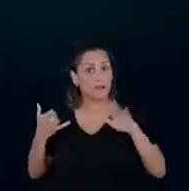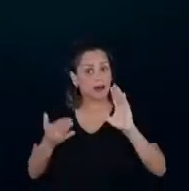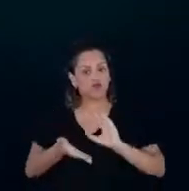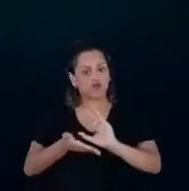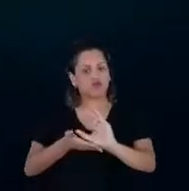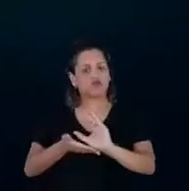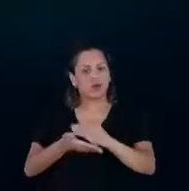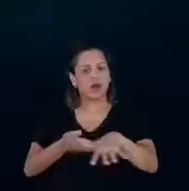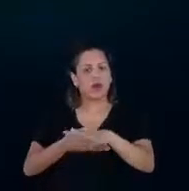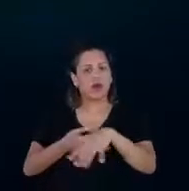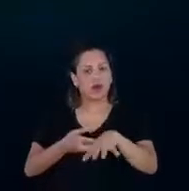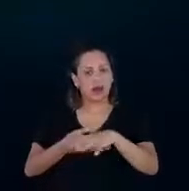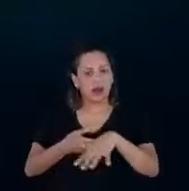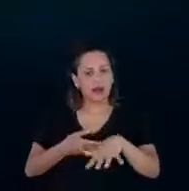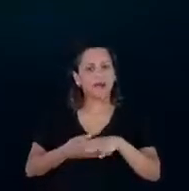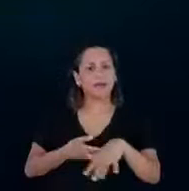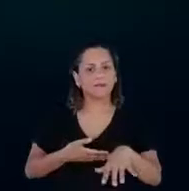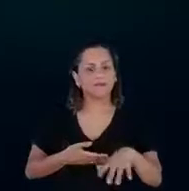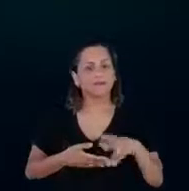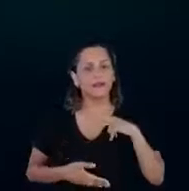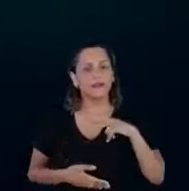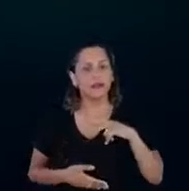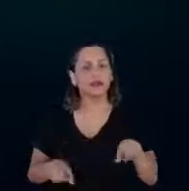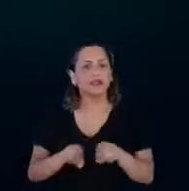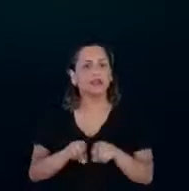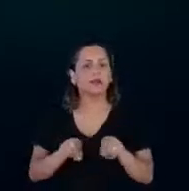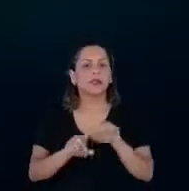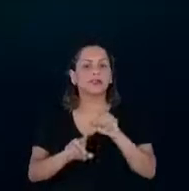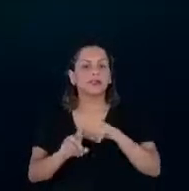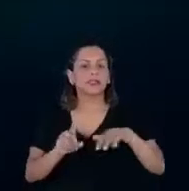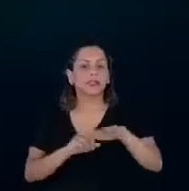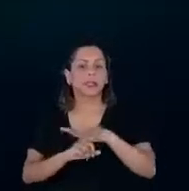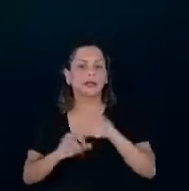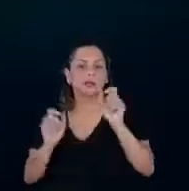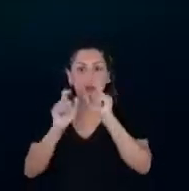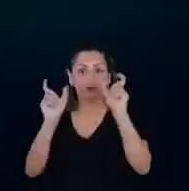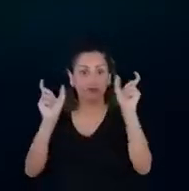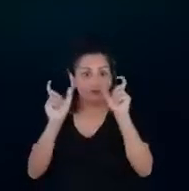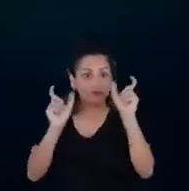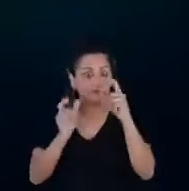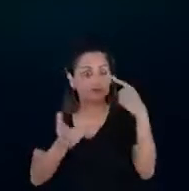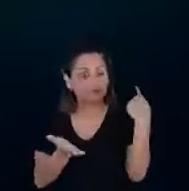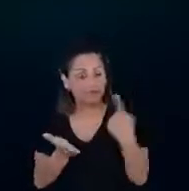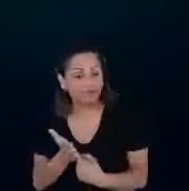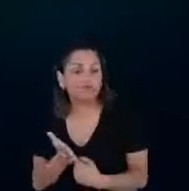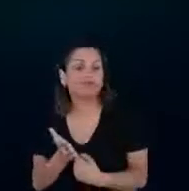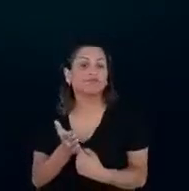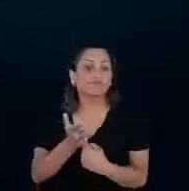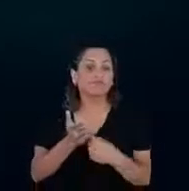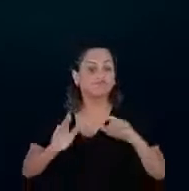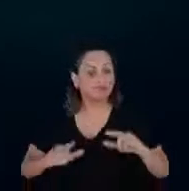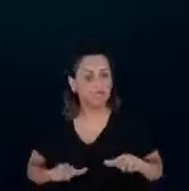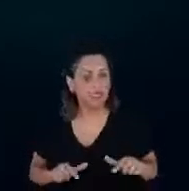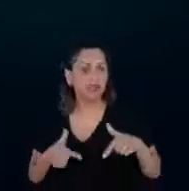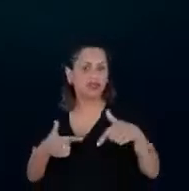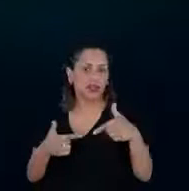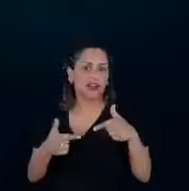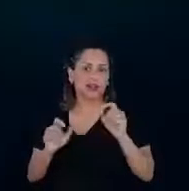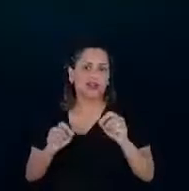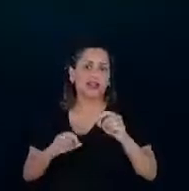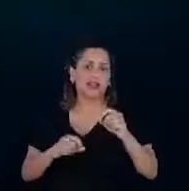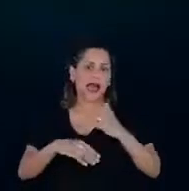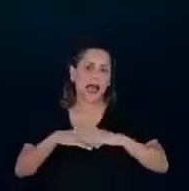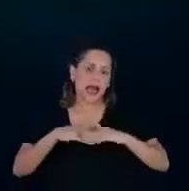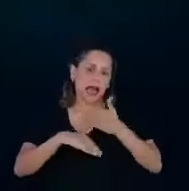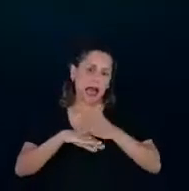privado, uma sociedade mais atenta, comprometida e engajada em relação aos hábitos de consumo de energia. Para isso, a gente